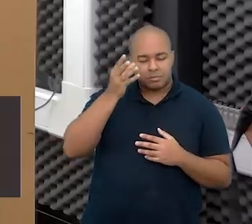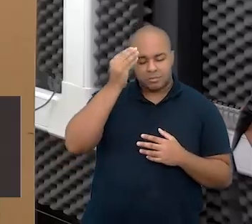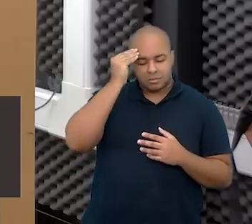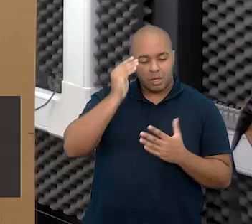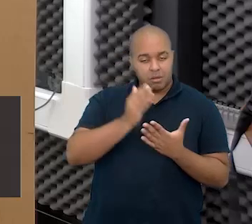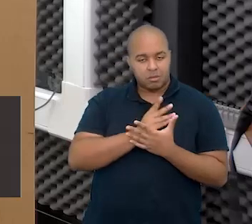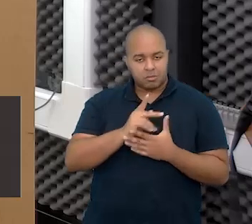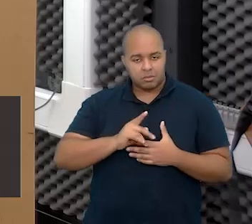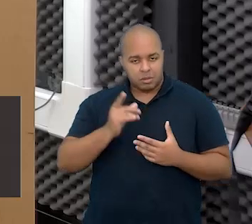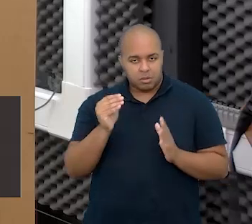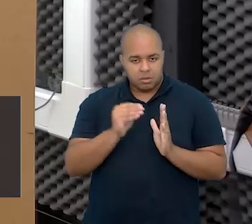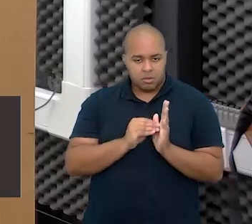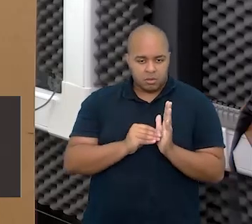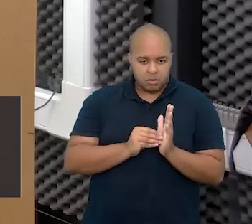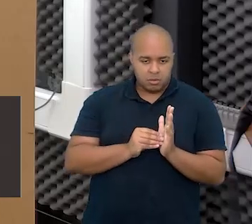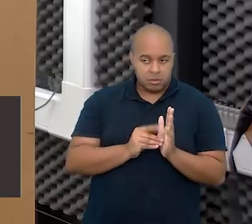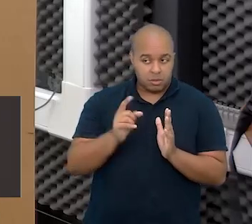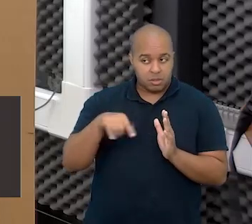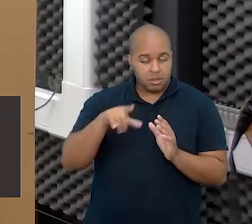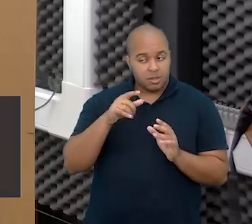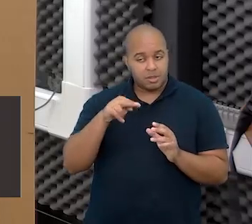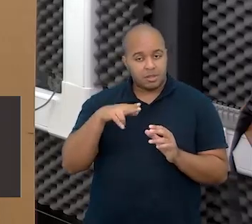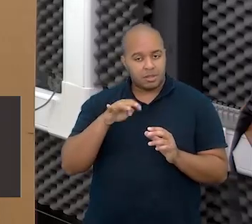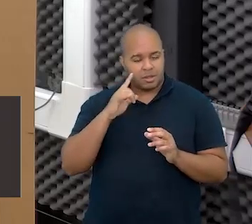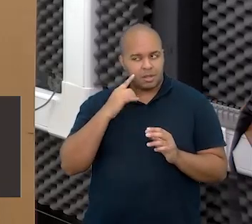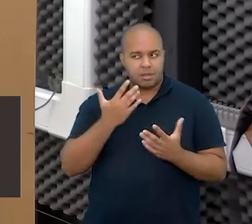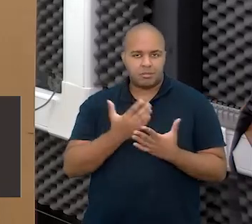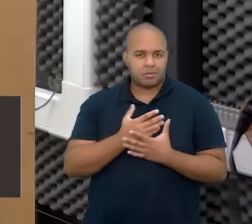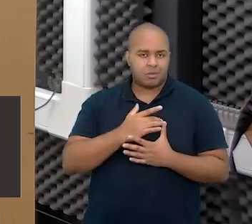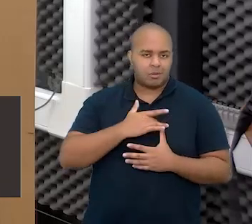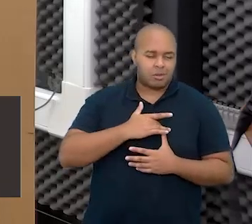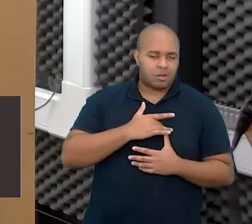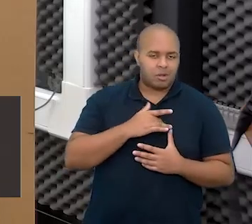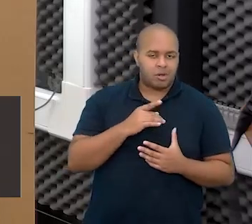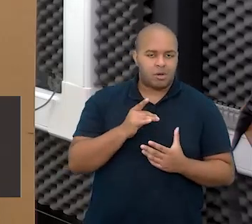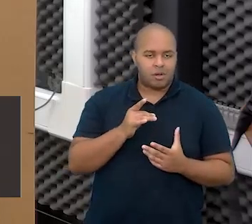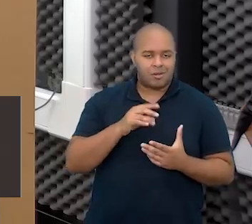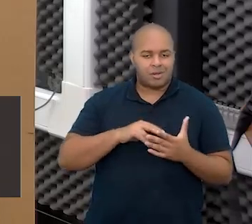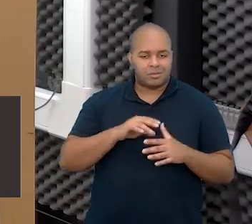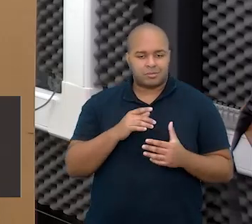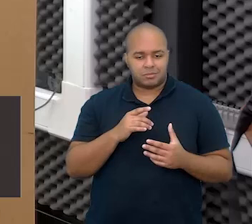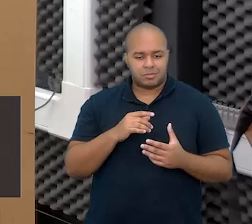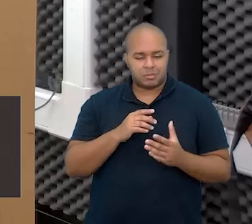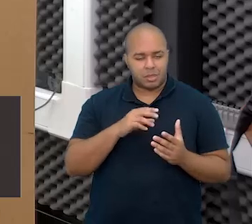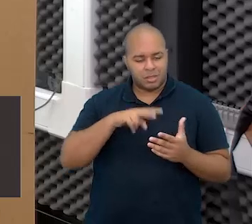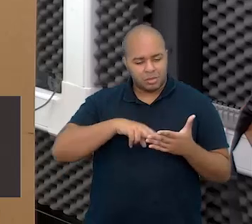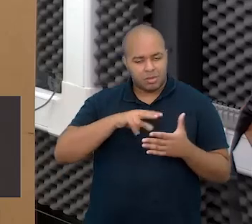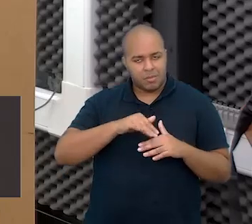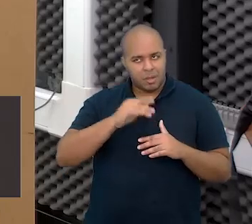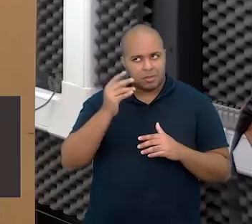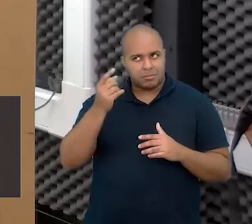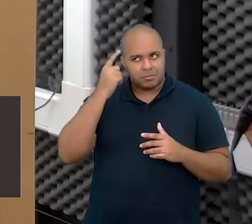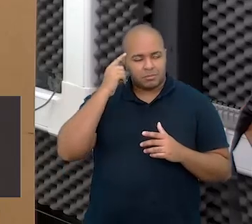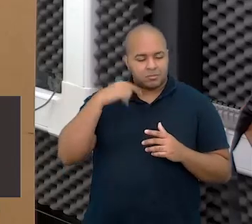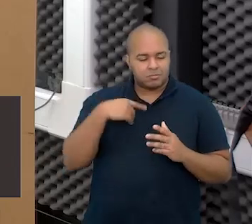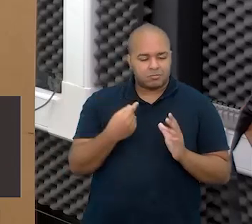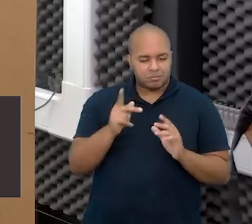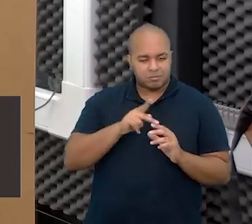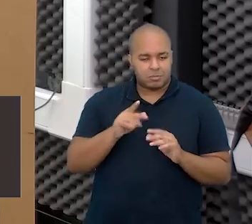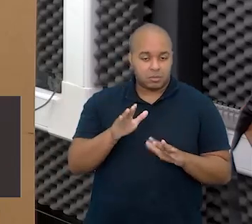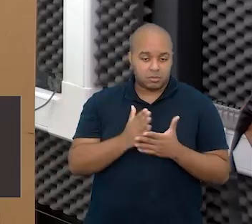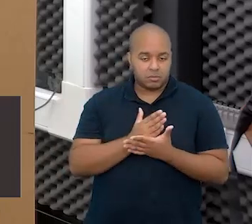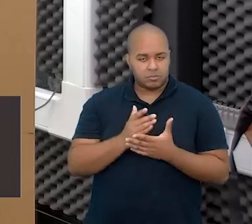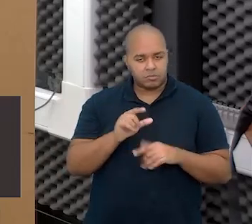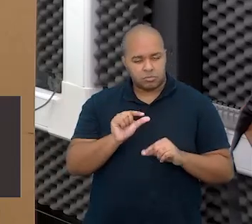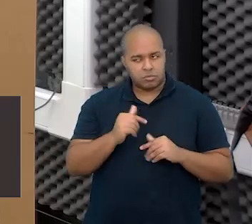Tem algumas professoras colocando aqui, amava ler romances, né? Então, o período da leitura que mais marcou essa professora vai